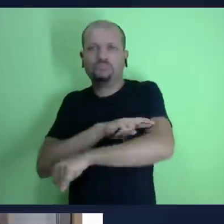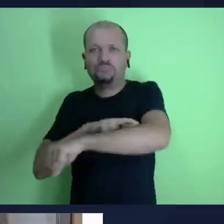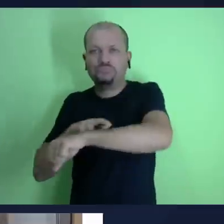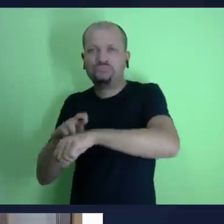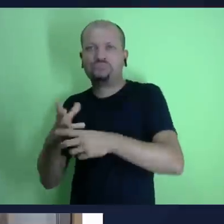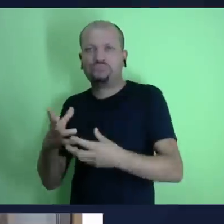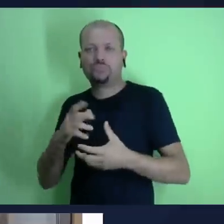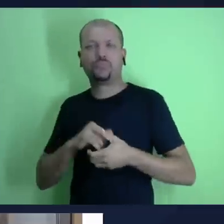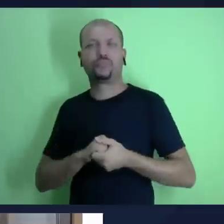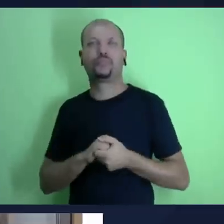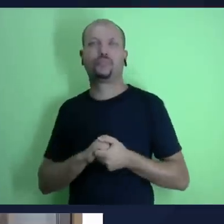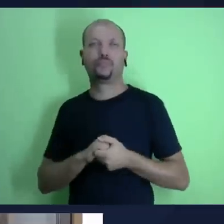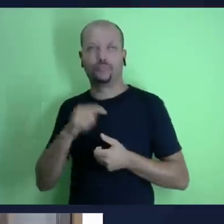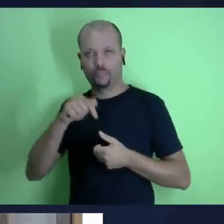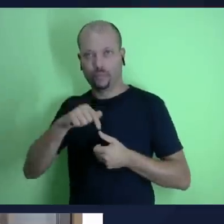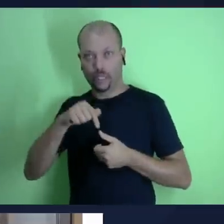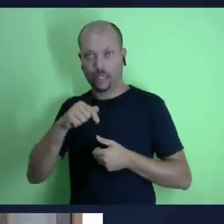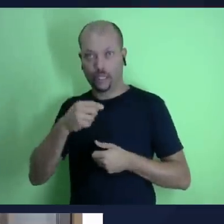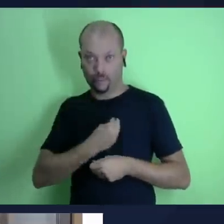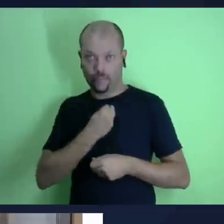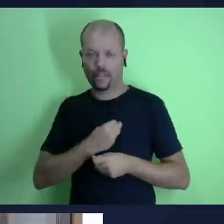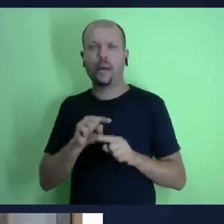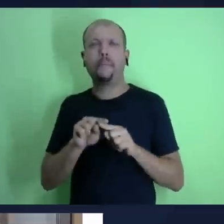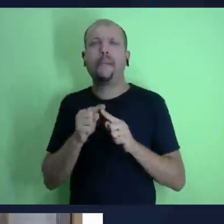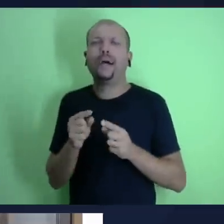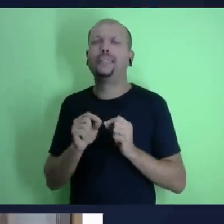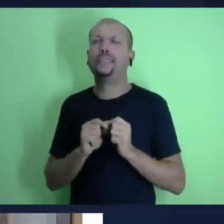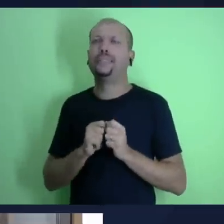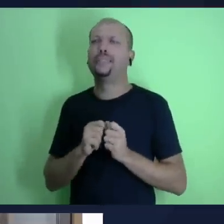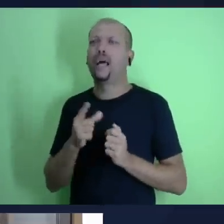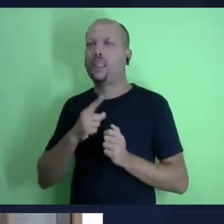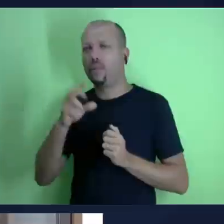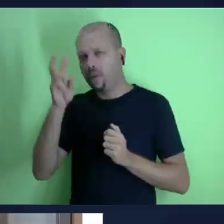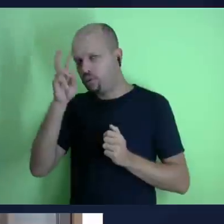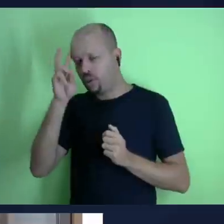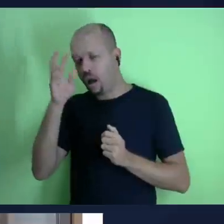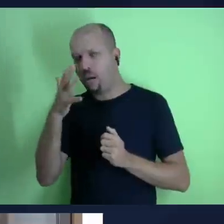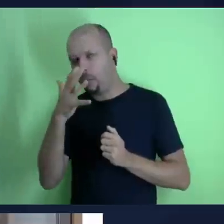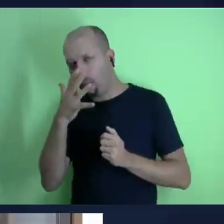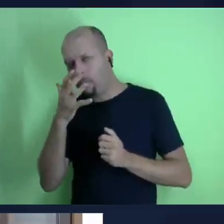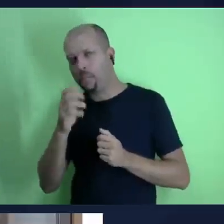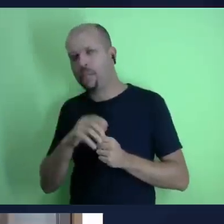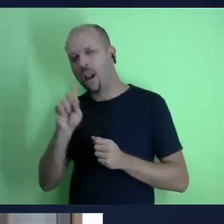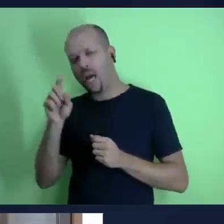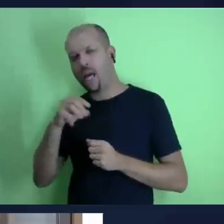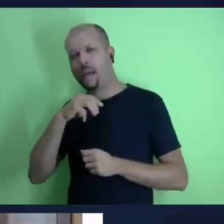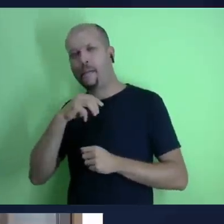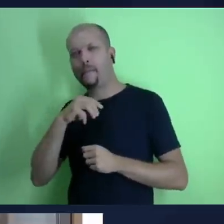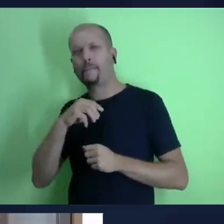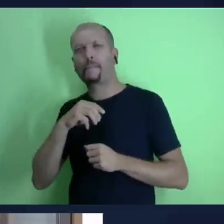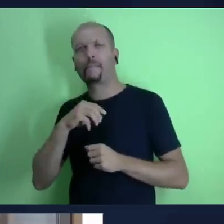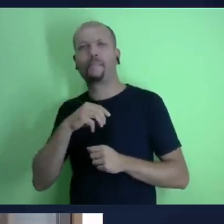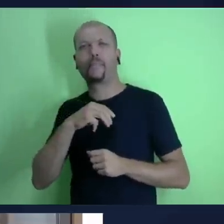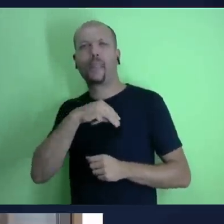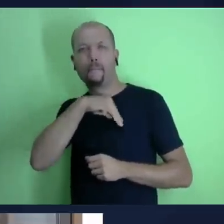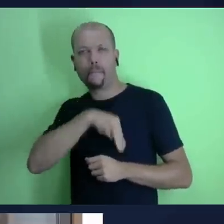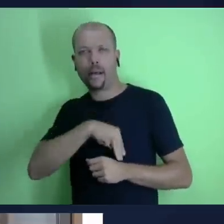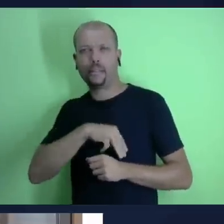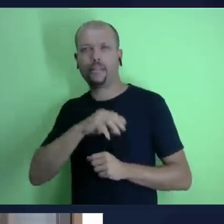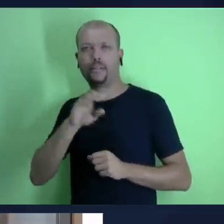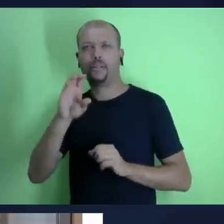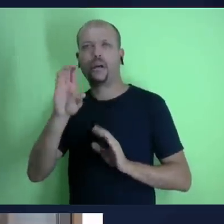ensina algumas lições afinal qual é o perigo de mesmo de forma